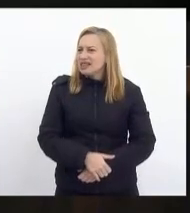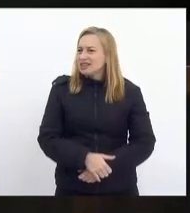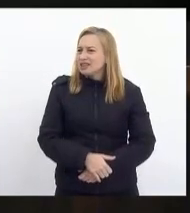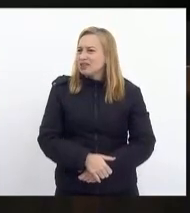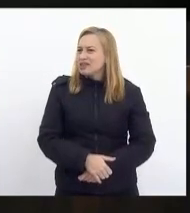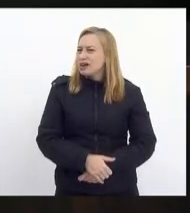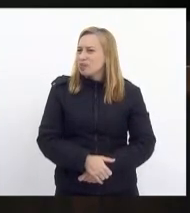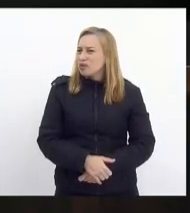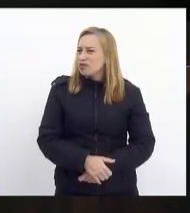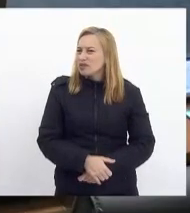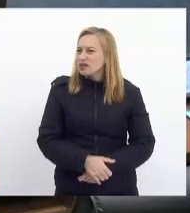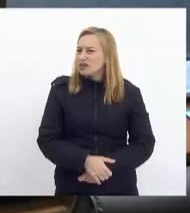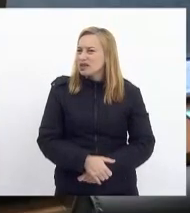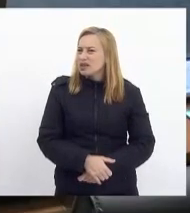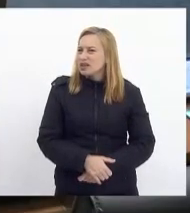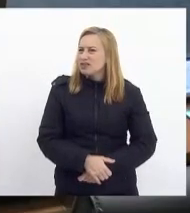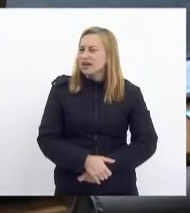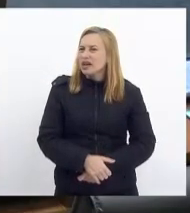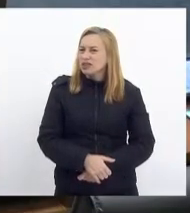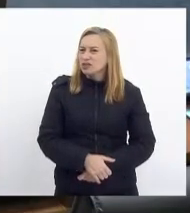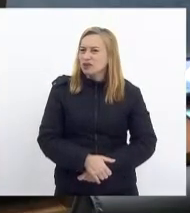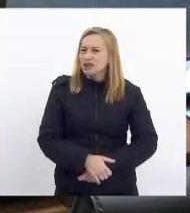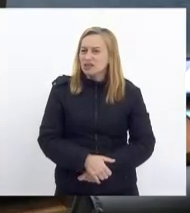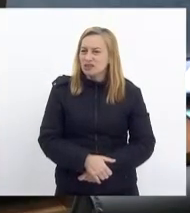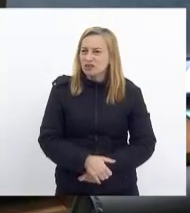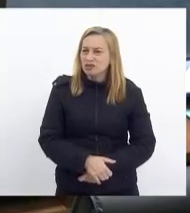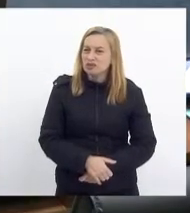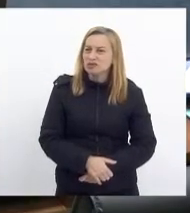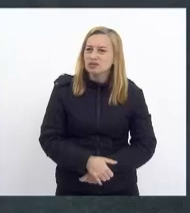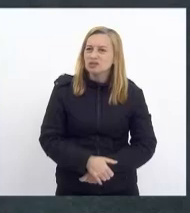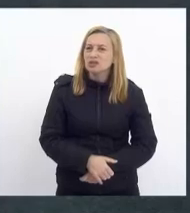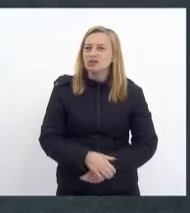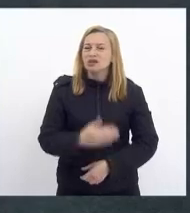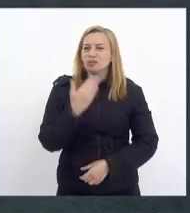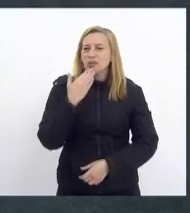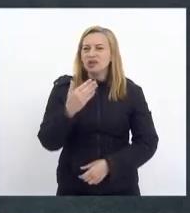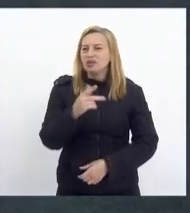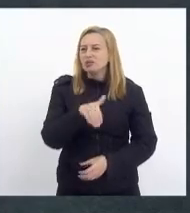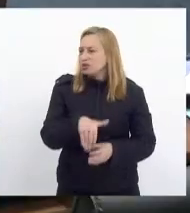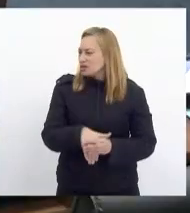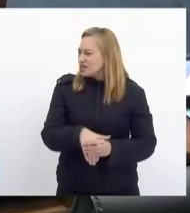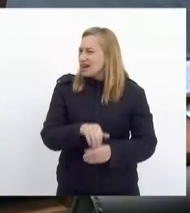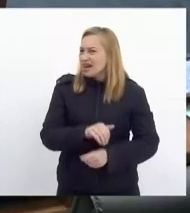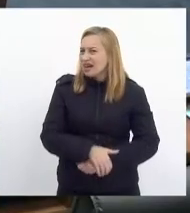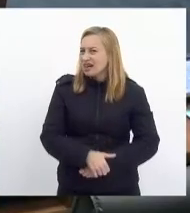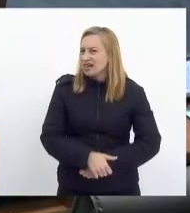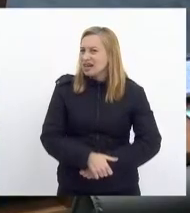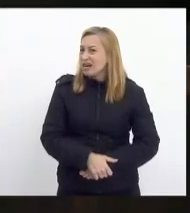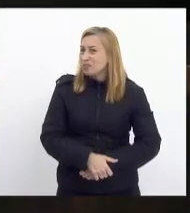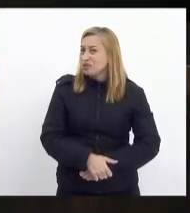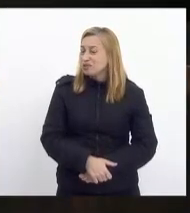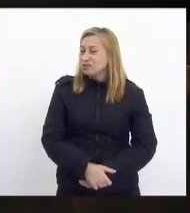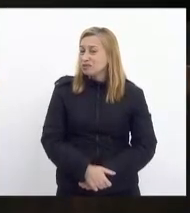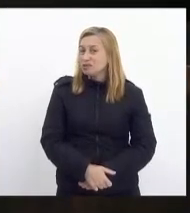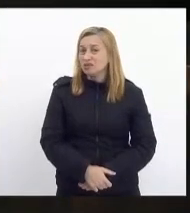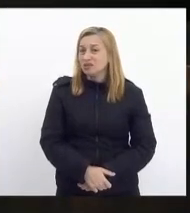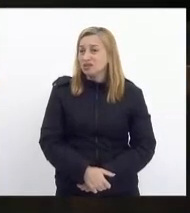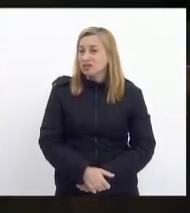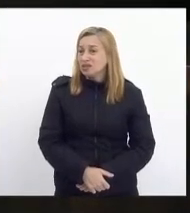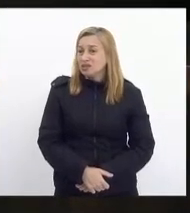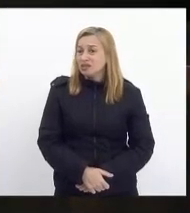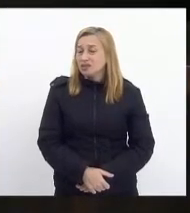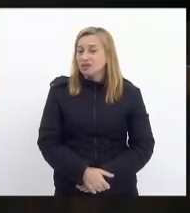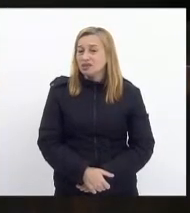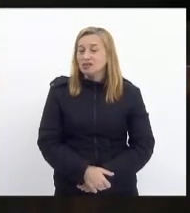Aprovado, vai autógrafo. Quando a senhora puder, declaração de voto. Ao final, declaração de voto, deputado Luiz